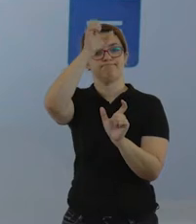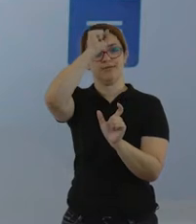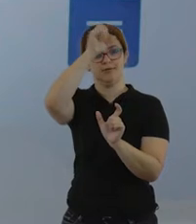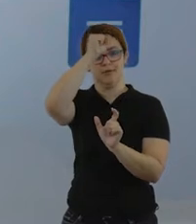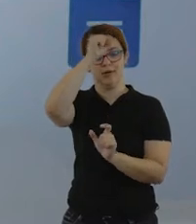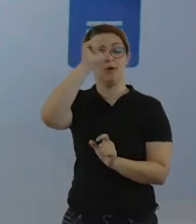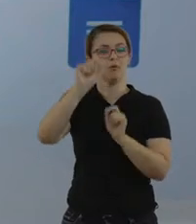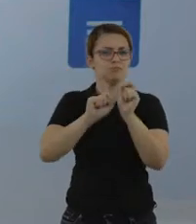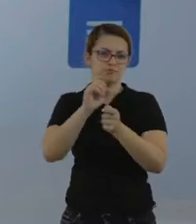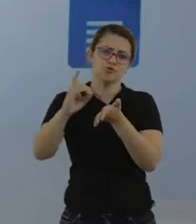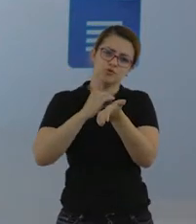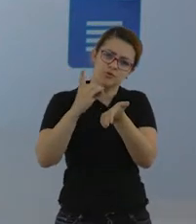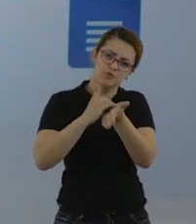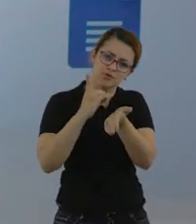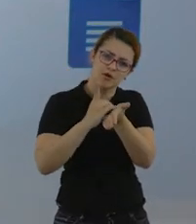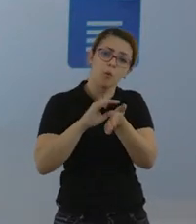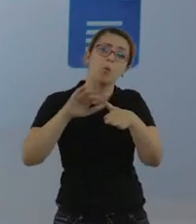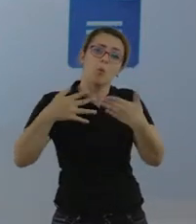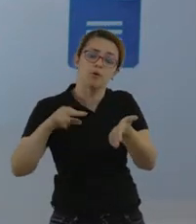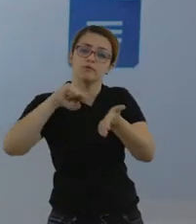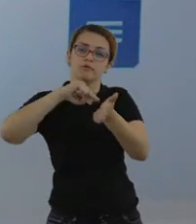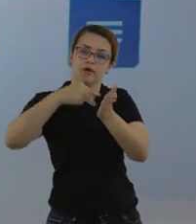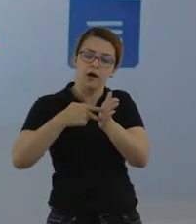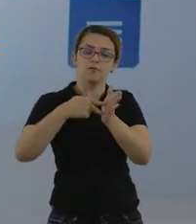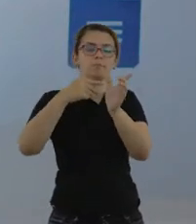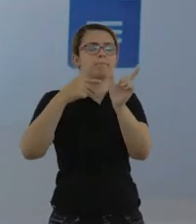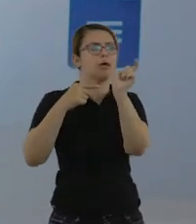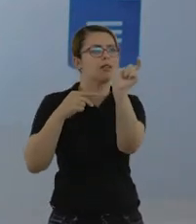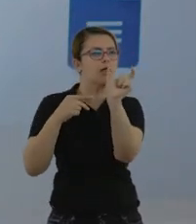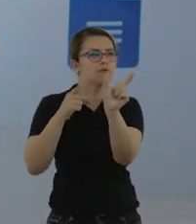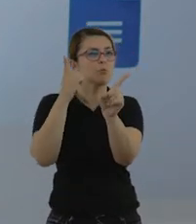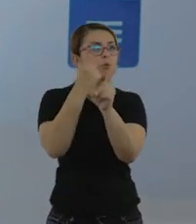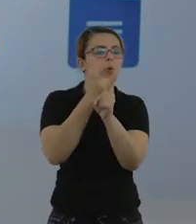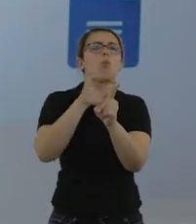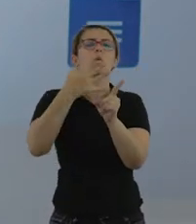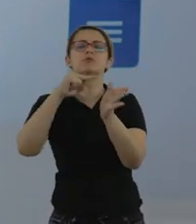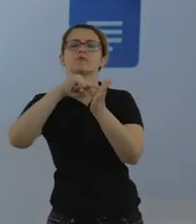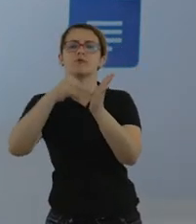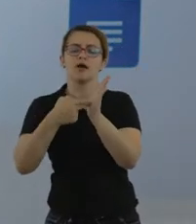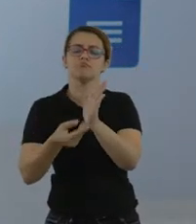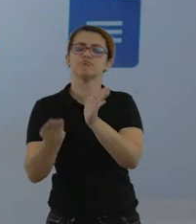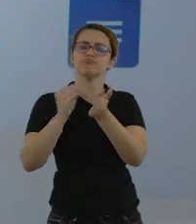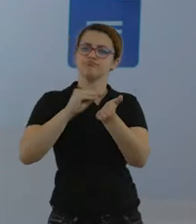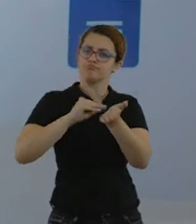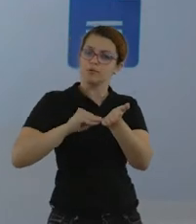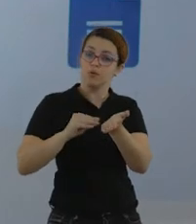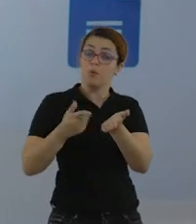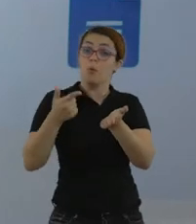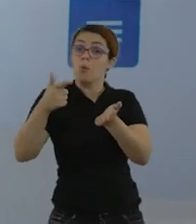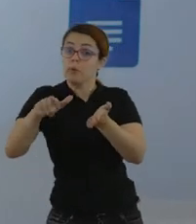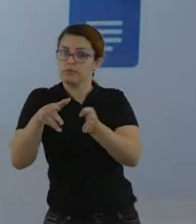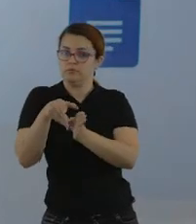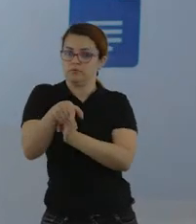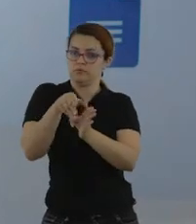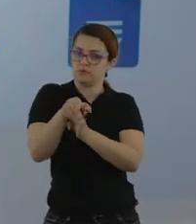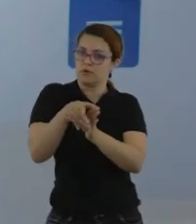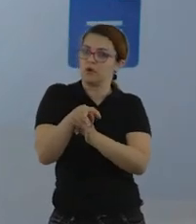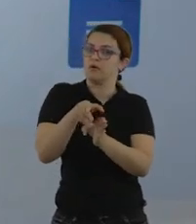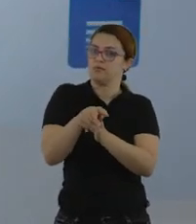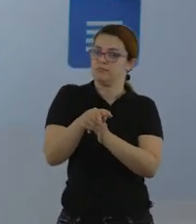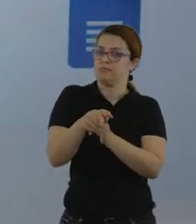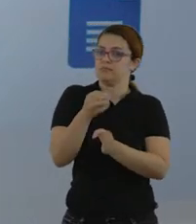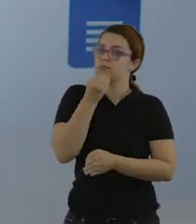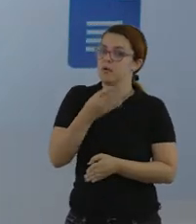buscar no dicionário o significado destas palavras. Outra proposta interessante